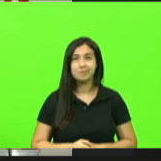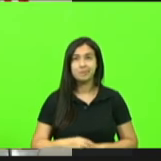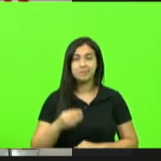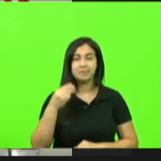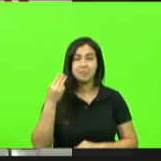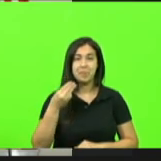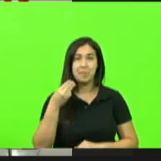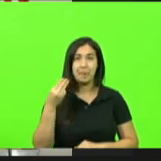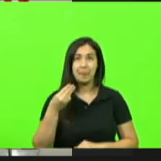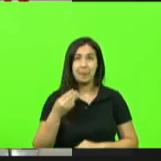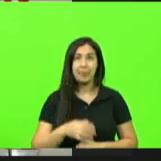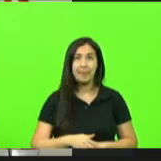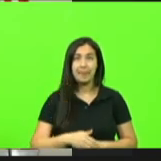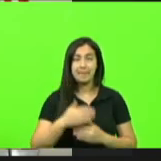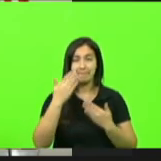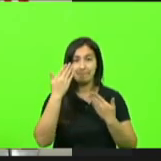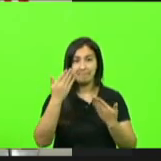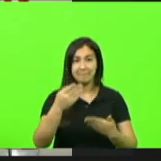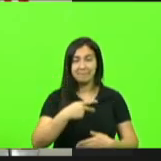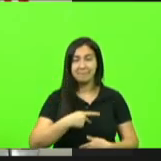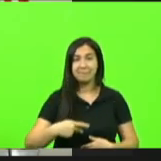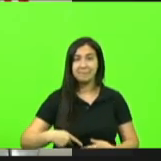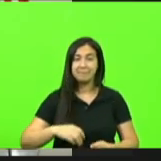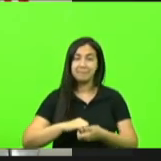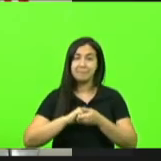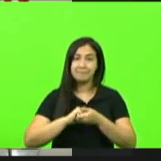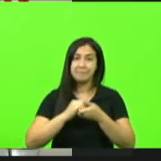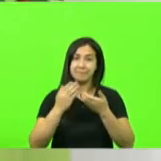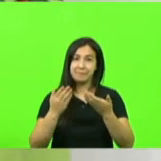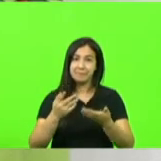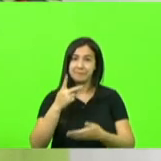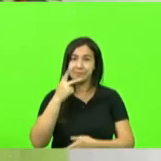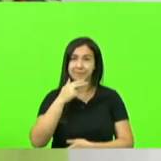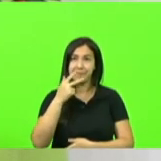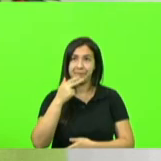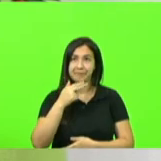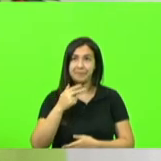obrigado presidente cumprimento vossa excelência deputado Kennedy Nunes